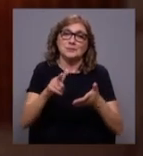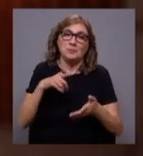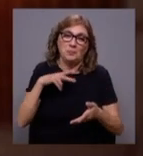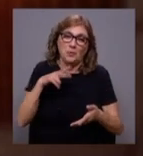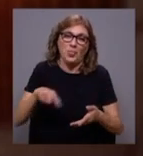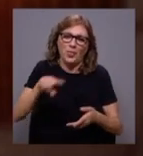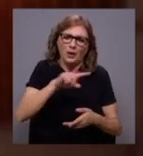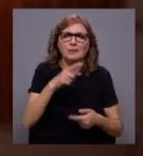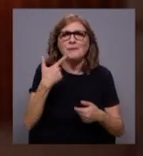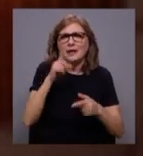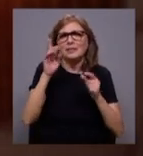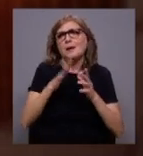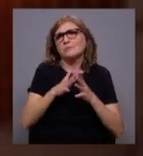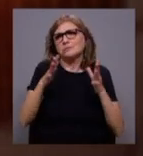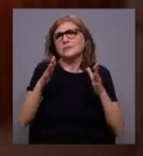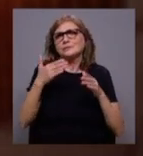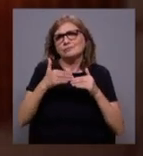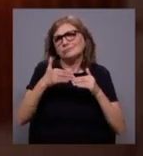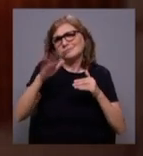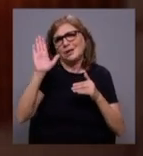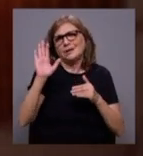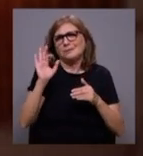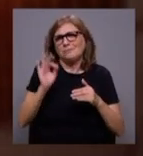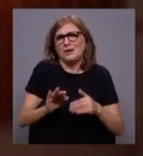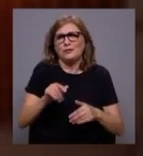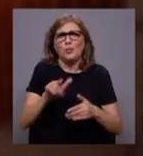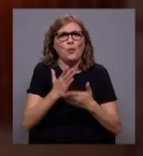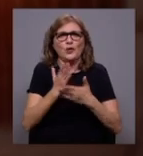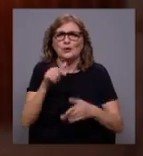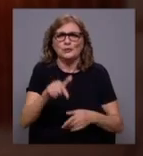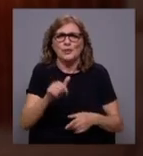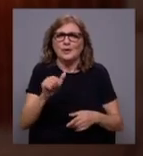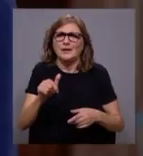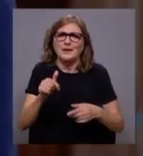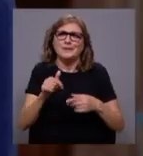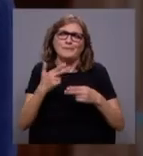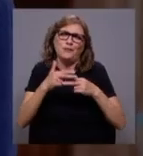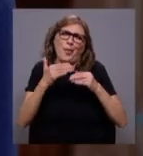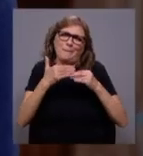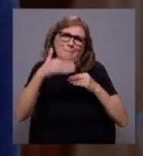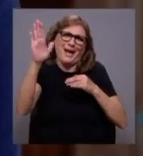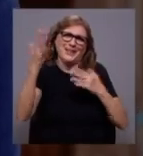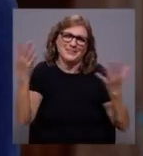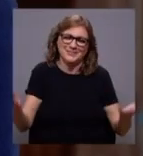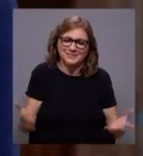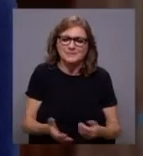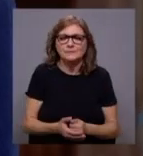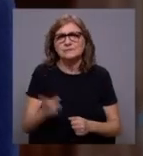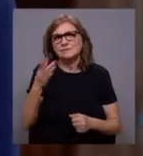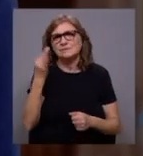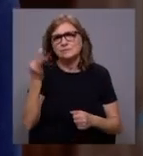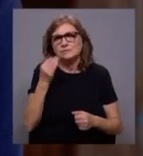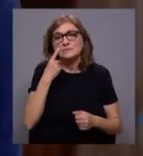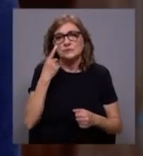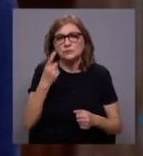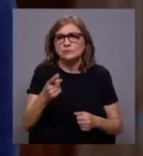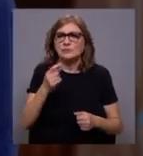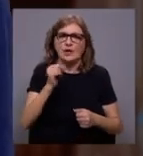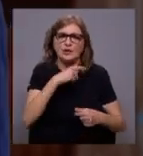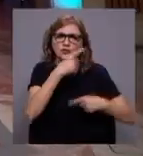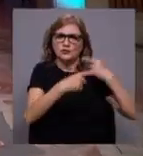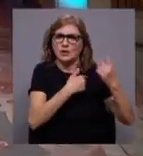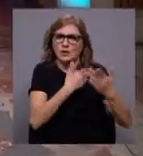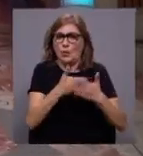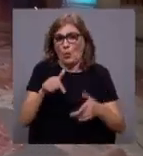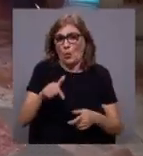também tem uma dimensão que já ultrapassa mesmo essas fronteiras. Ele também, obviamente, tem-se visto, passou por gerações, hoje